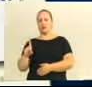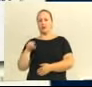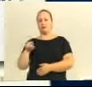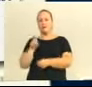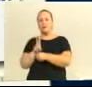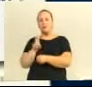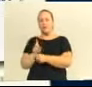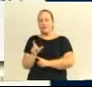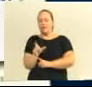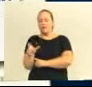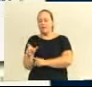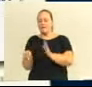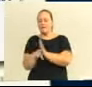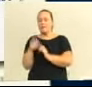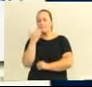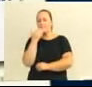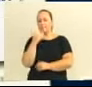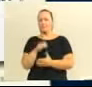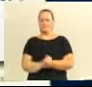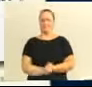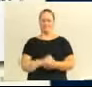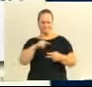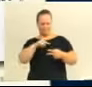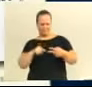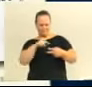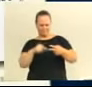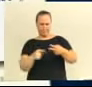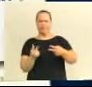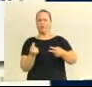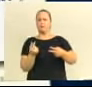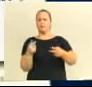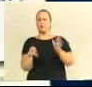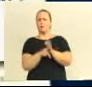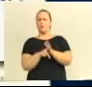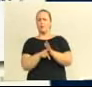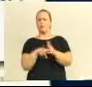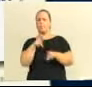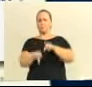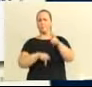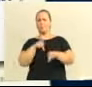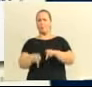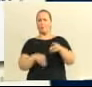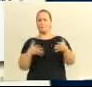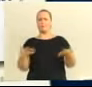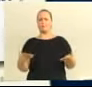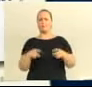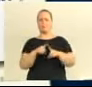Dinheiro público. Sem autorização legislativa. Sem decreto municipal.